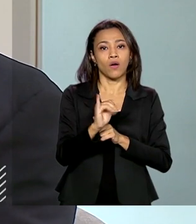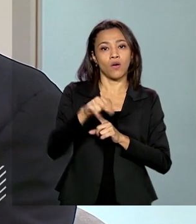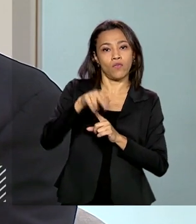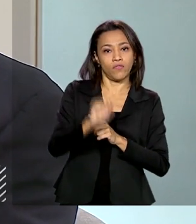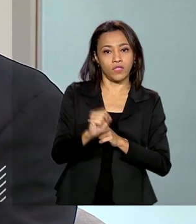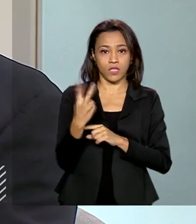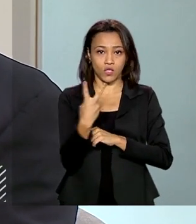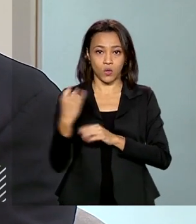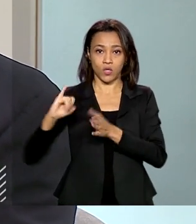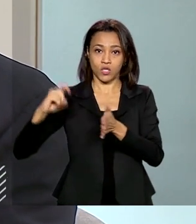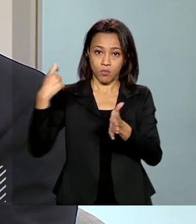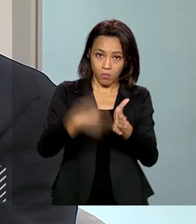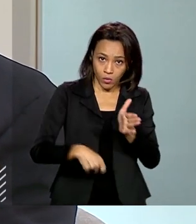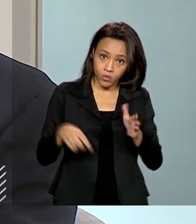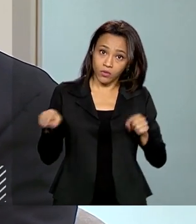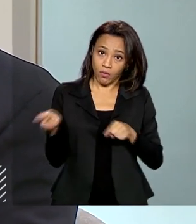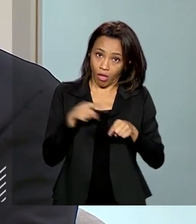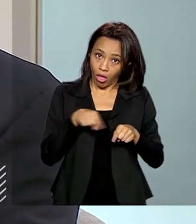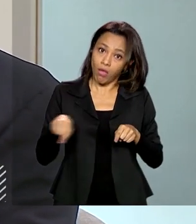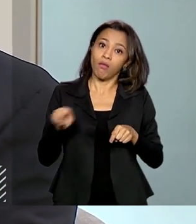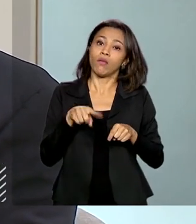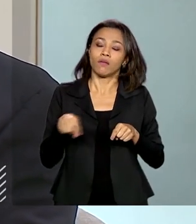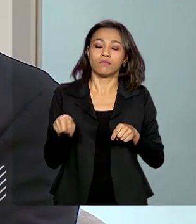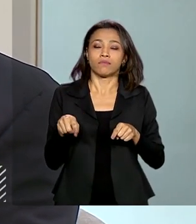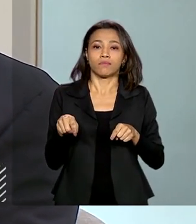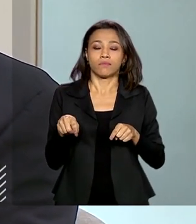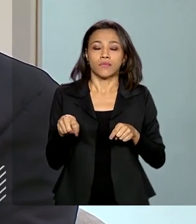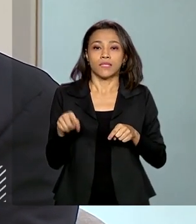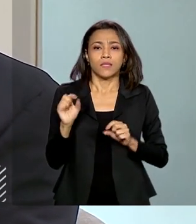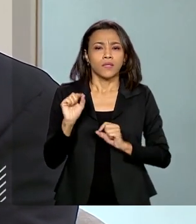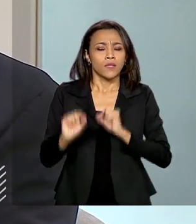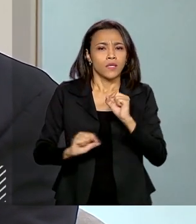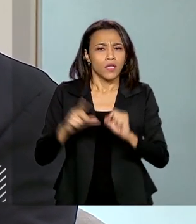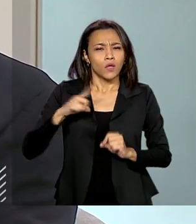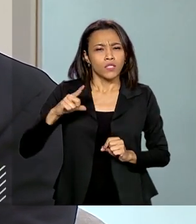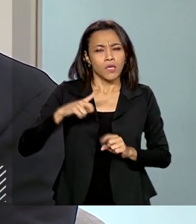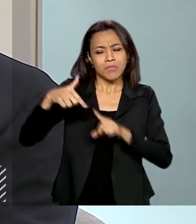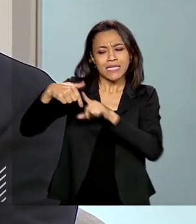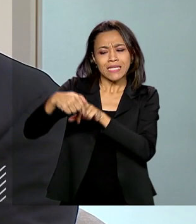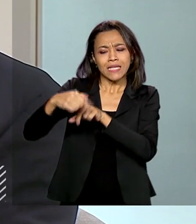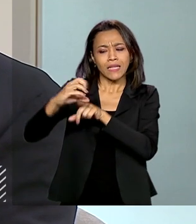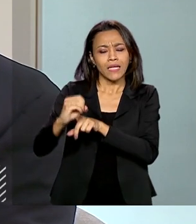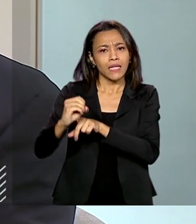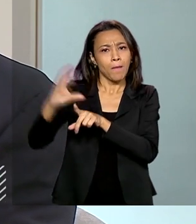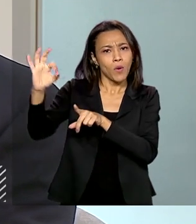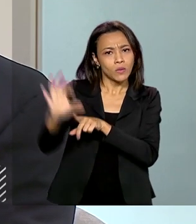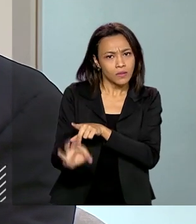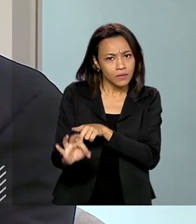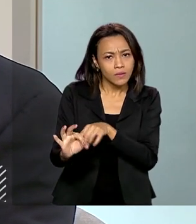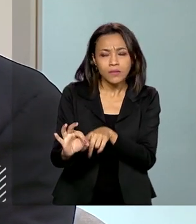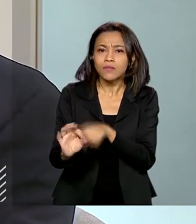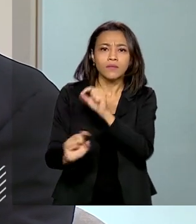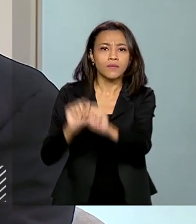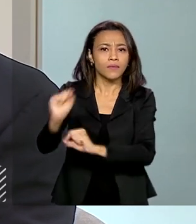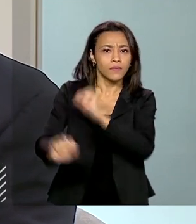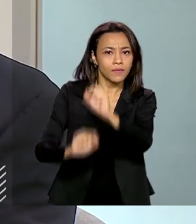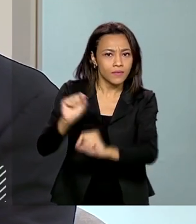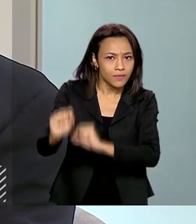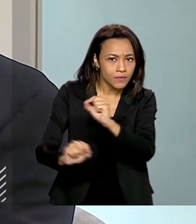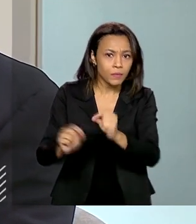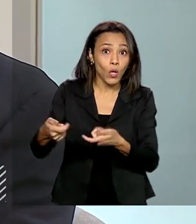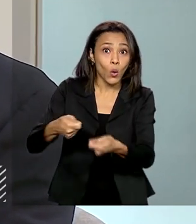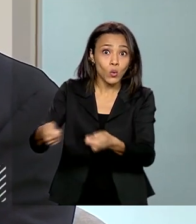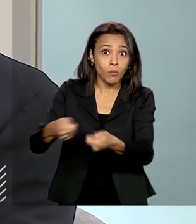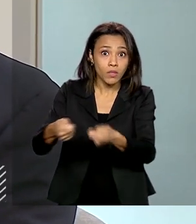100 regimes tributários especiais. A gente tem 70%, com essa revisão, gente vai ter uma economia de 70